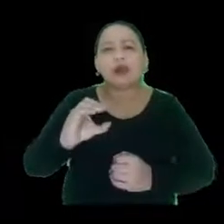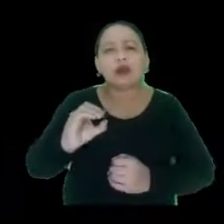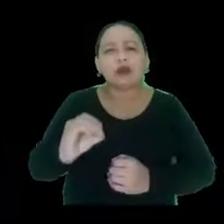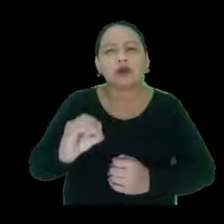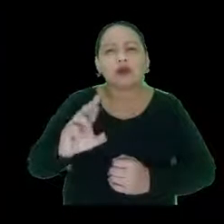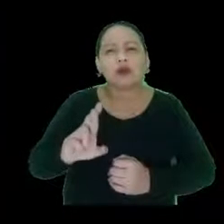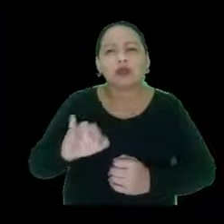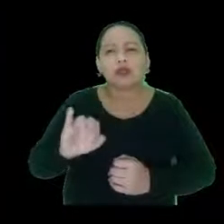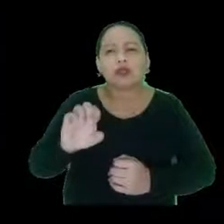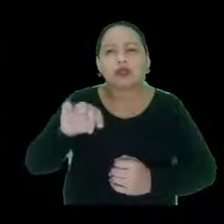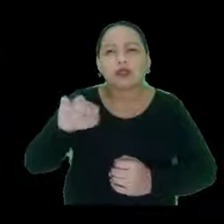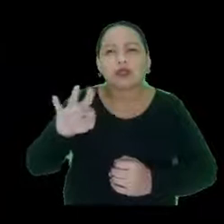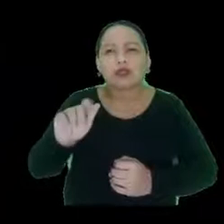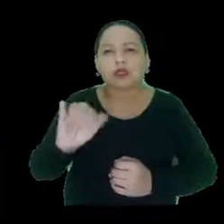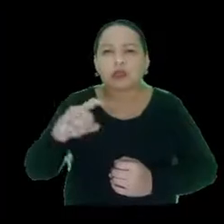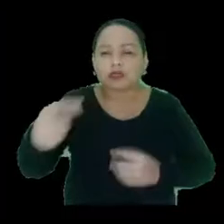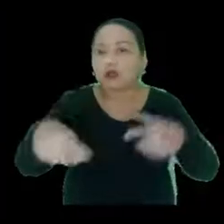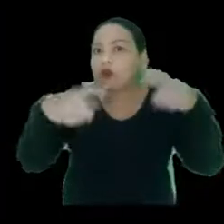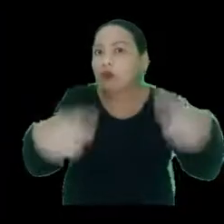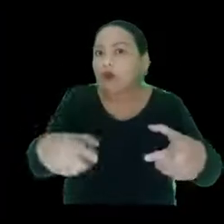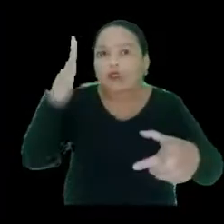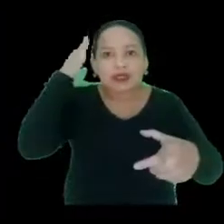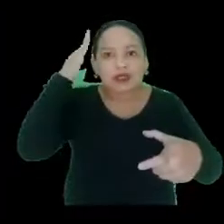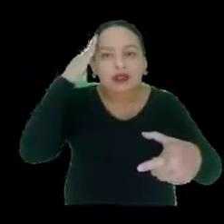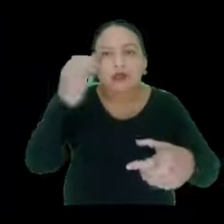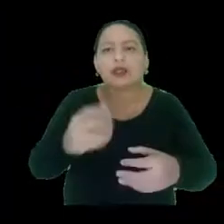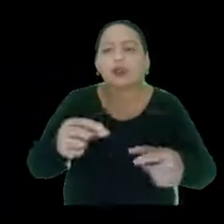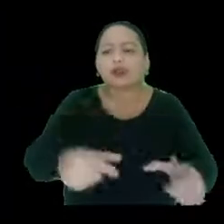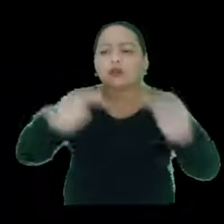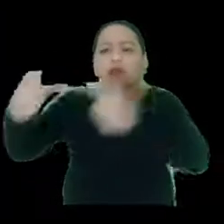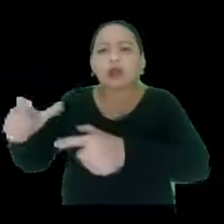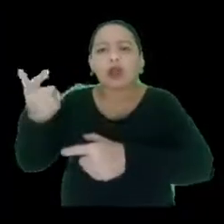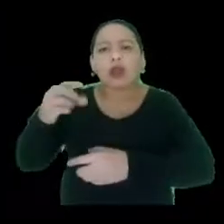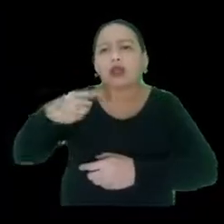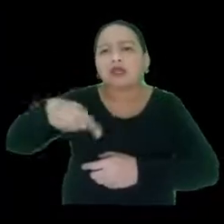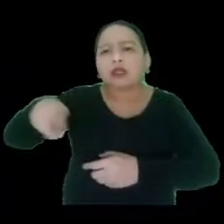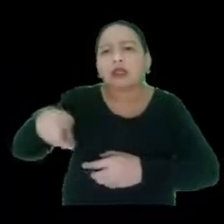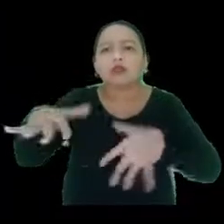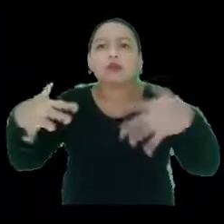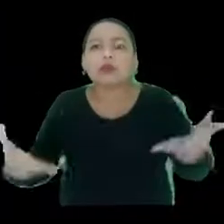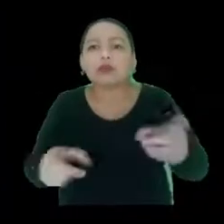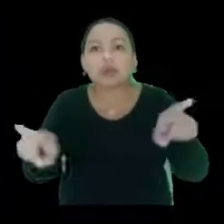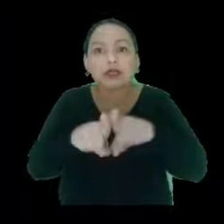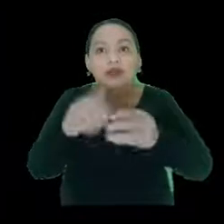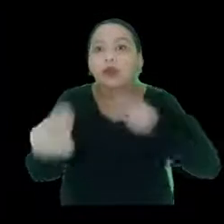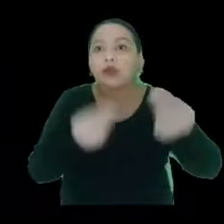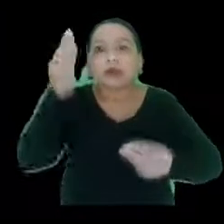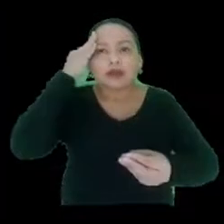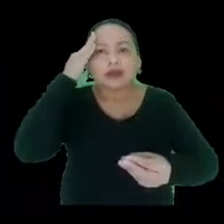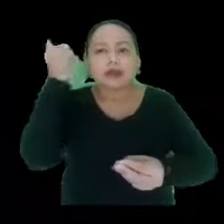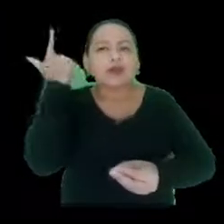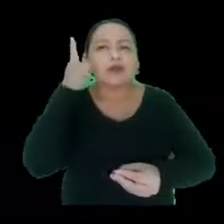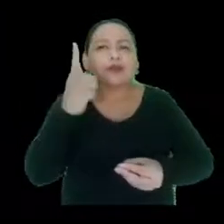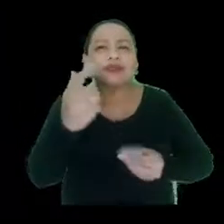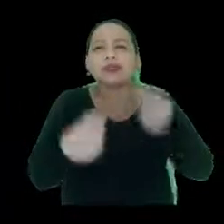que quer dizer orientação? Se refere a saber onde está e para onde quer ir, assim como saber como